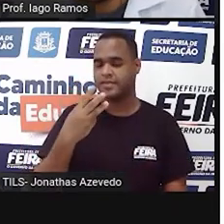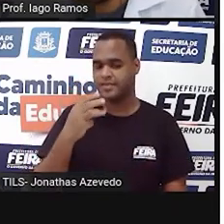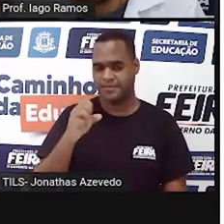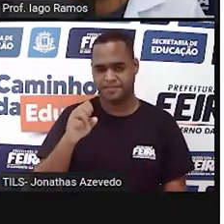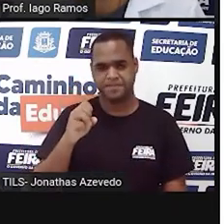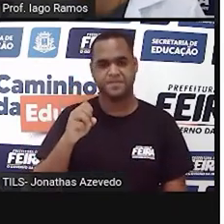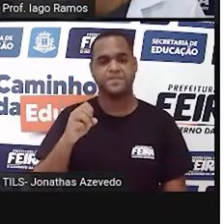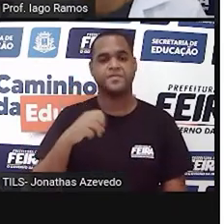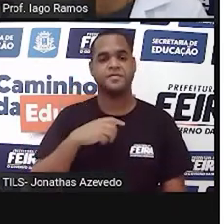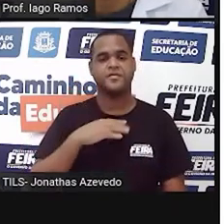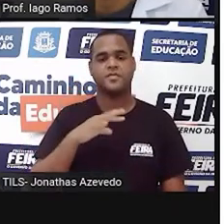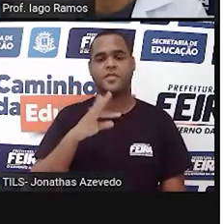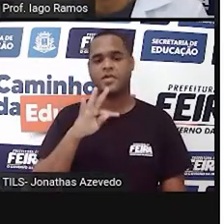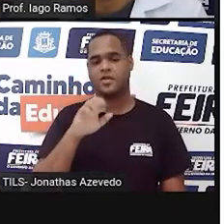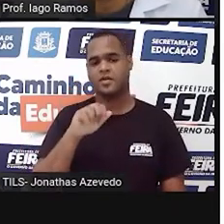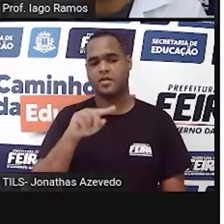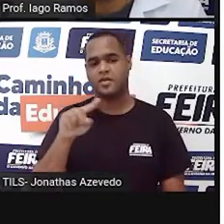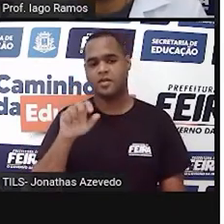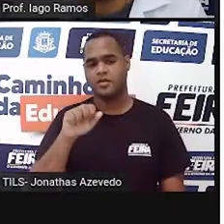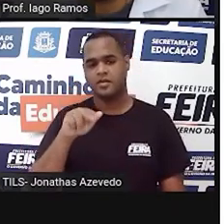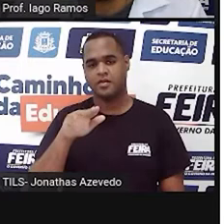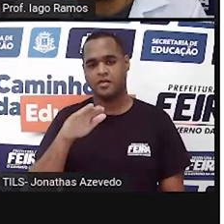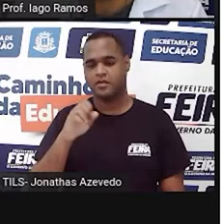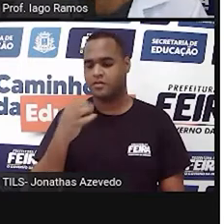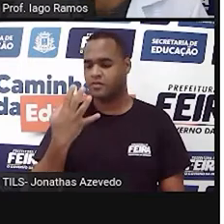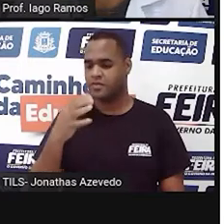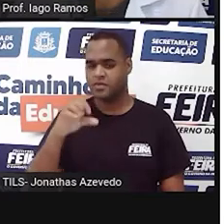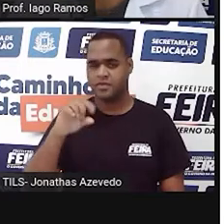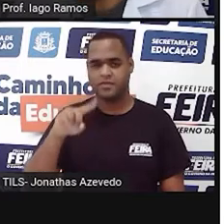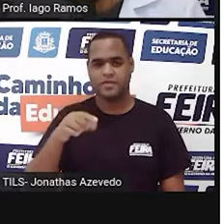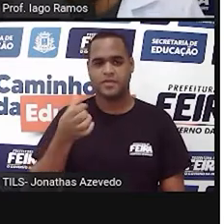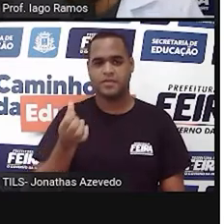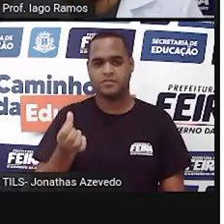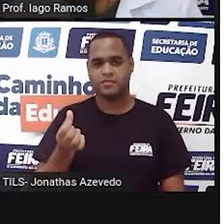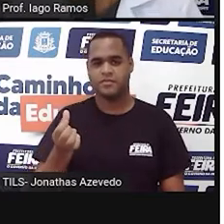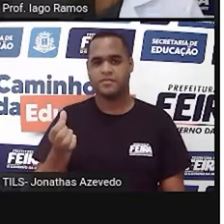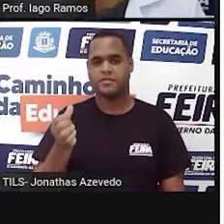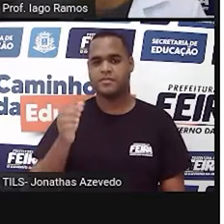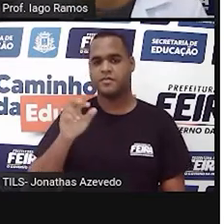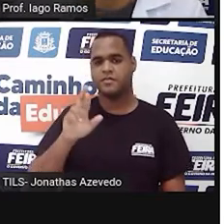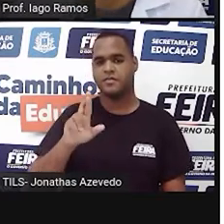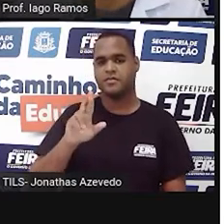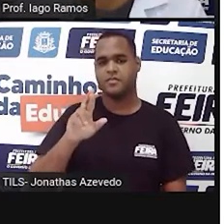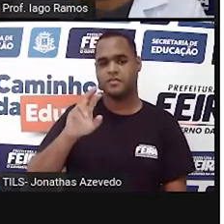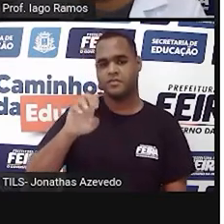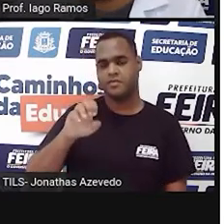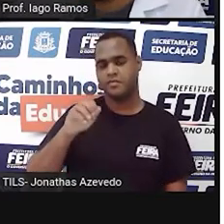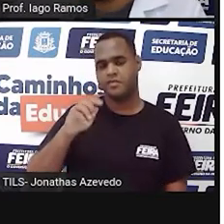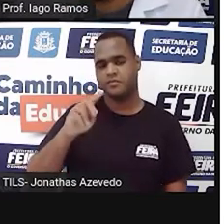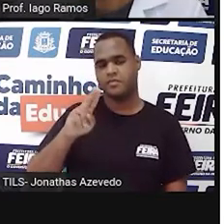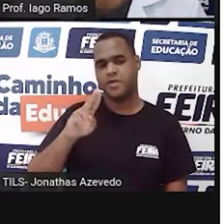Tanzânia, 49,6 milhões. República do Congo, 77